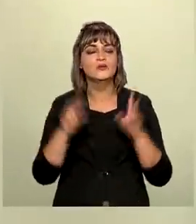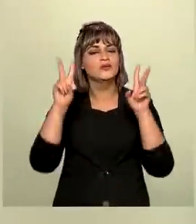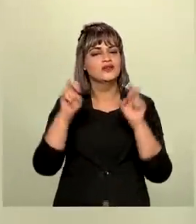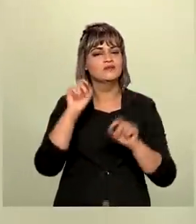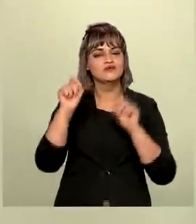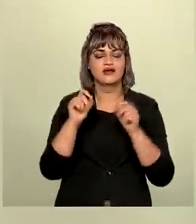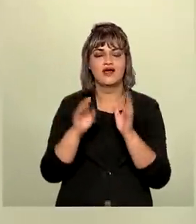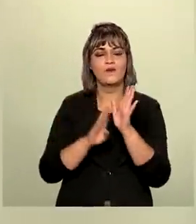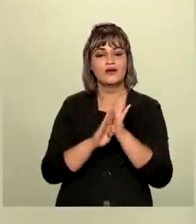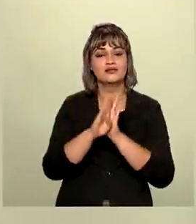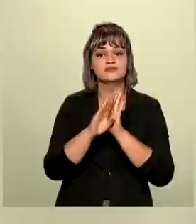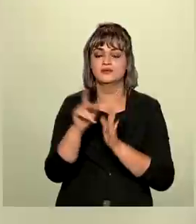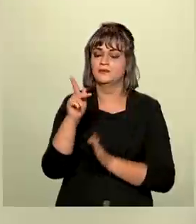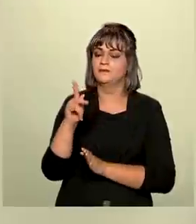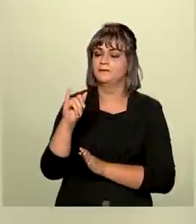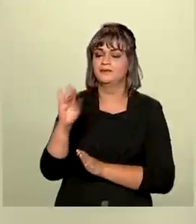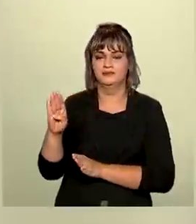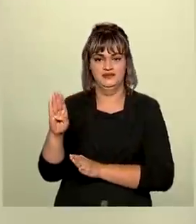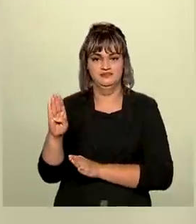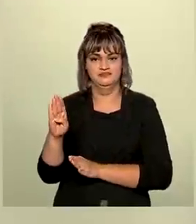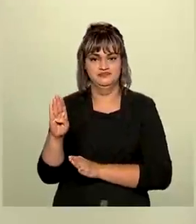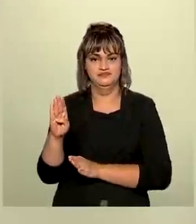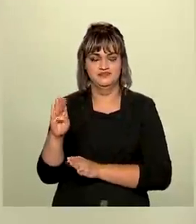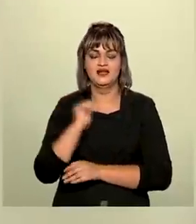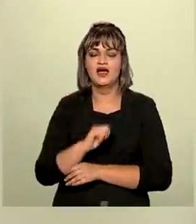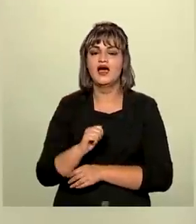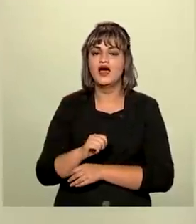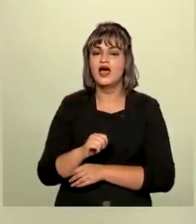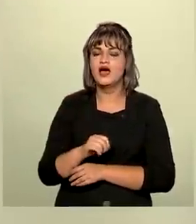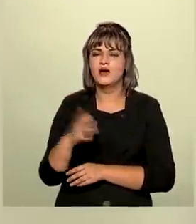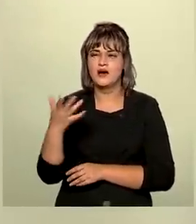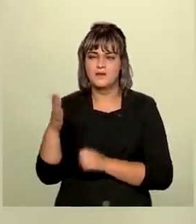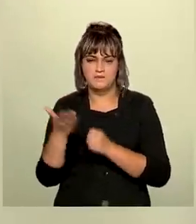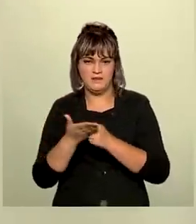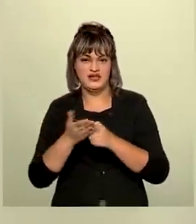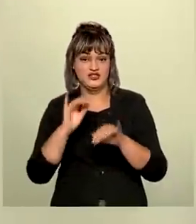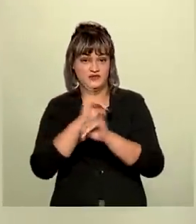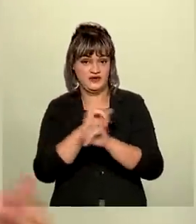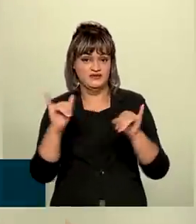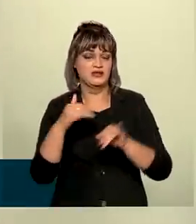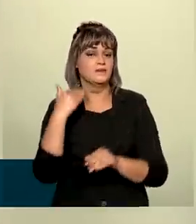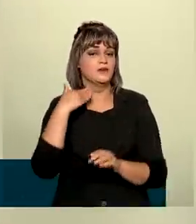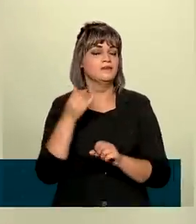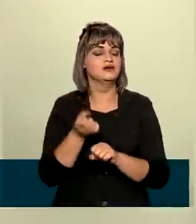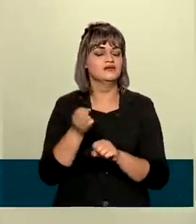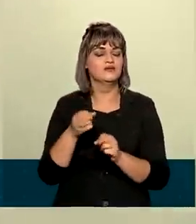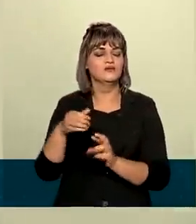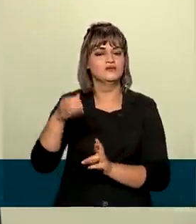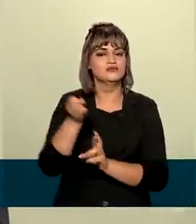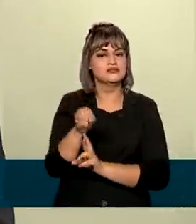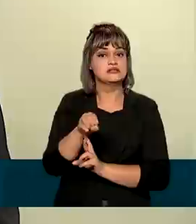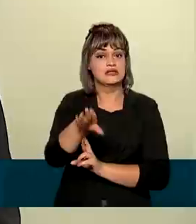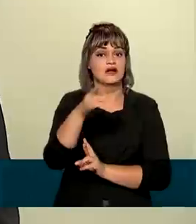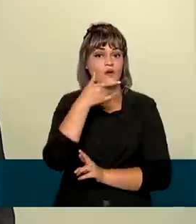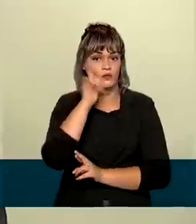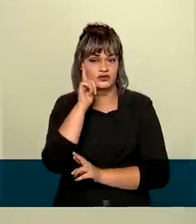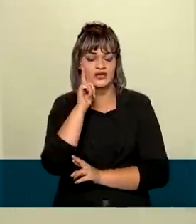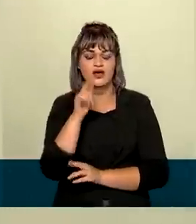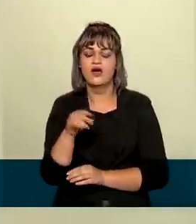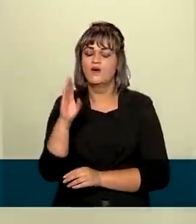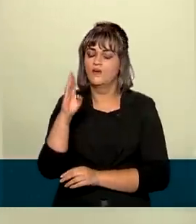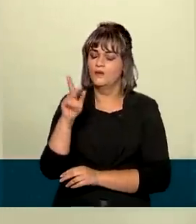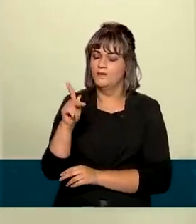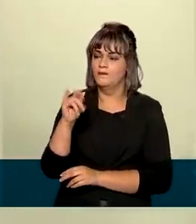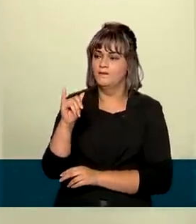de hoje é o crescimento do PIB. De acordo com uma estimativa divulgada pelo Banco Central ontem, o PIB cresceu em